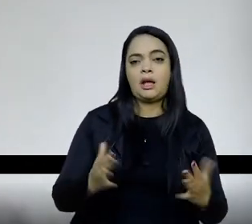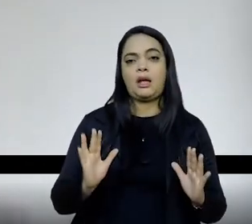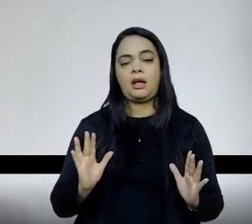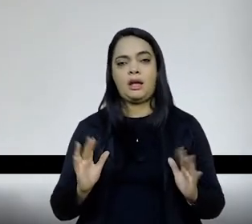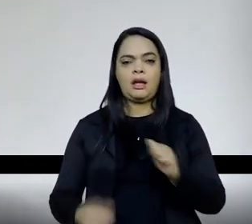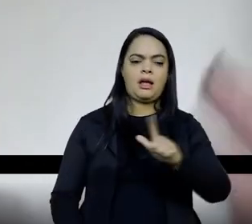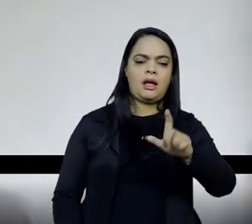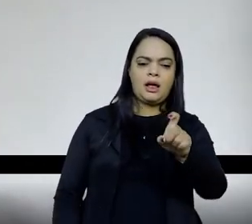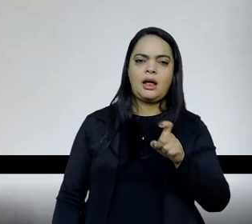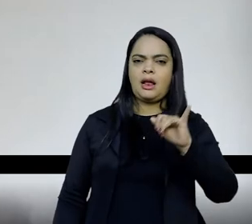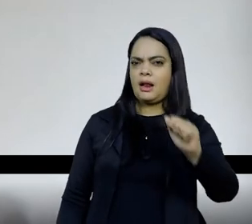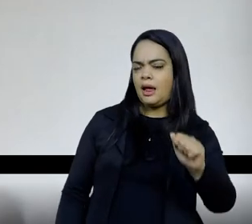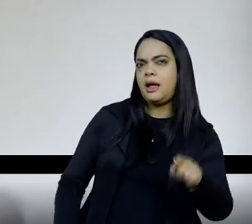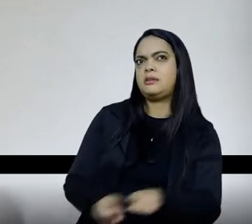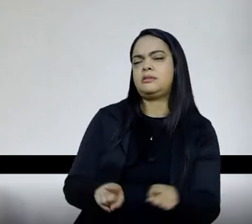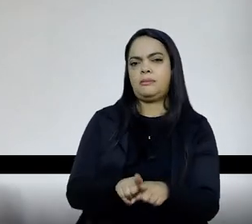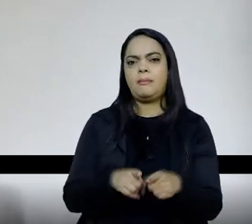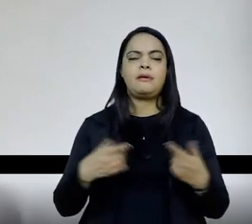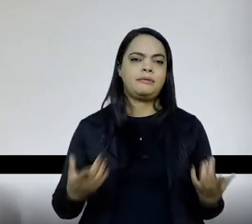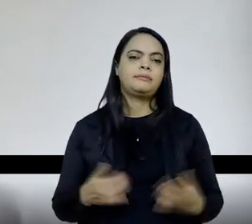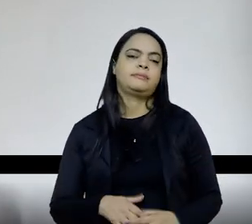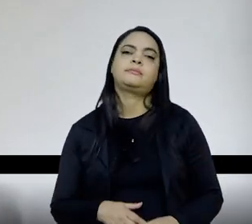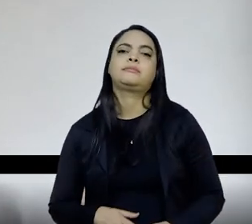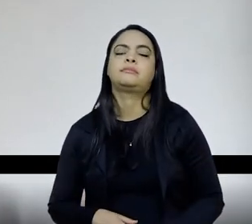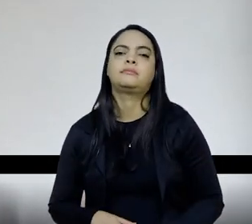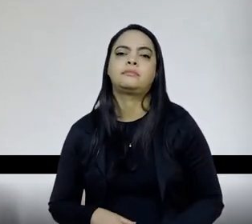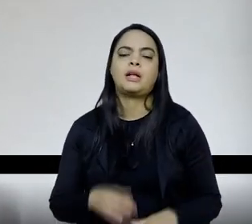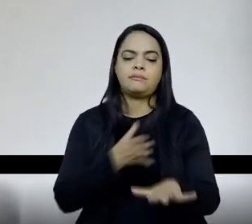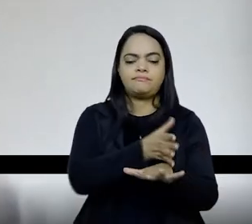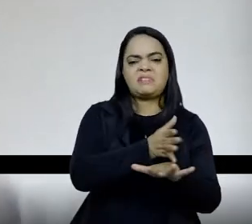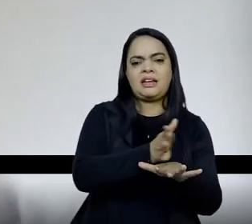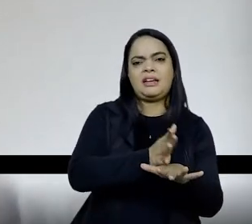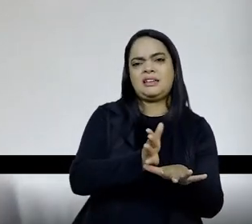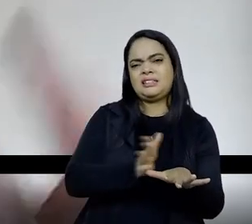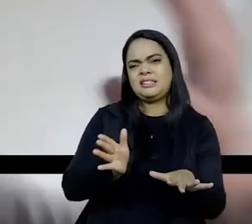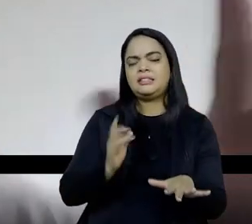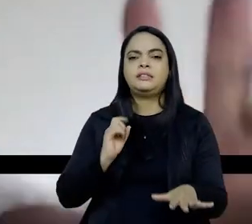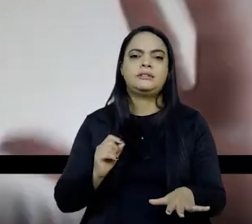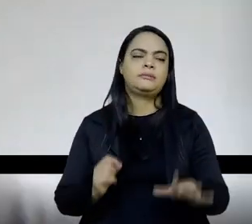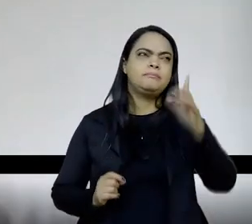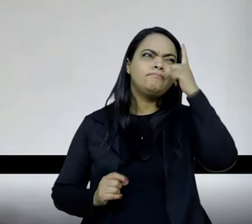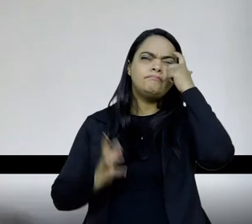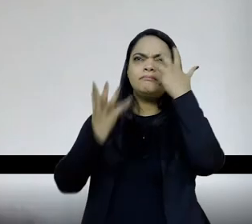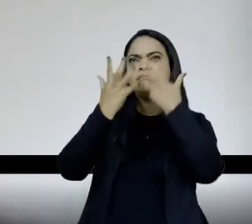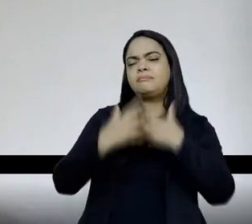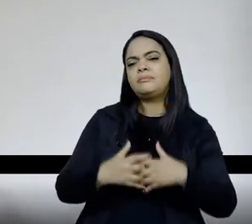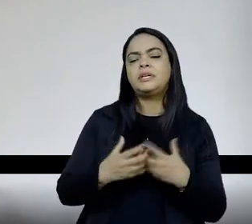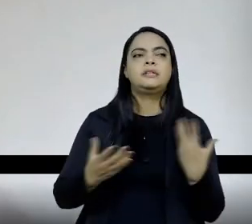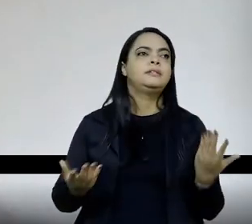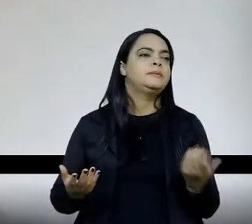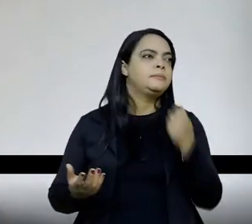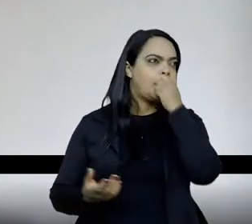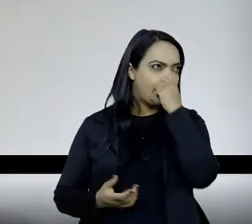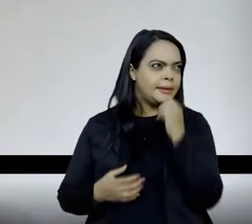ideia das trilhas foi pensada como um modo de,